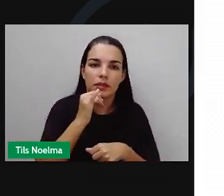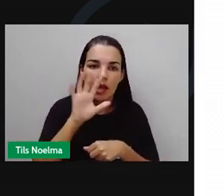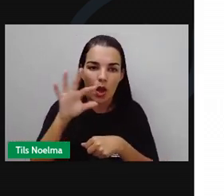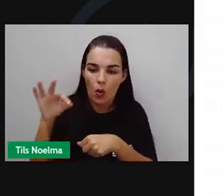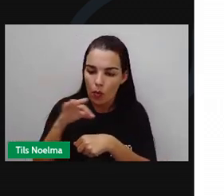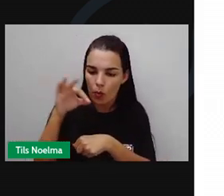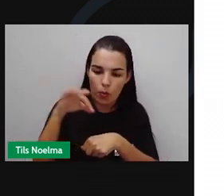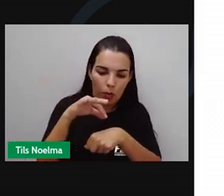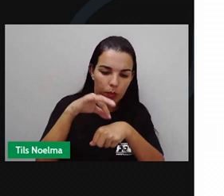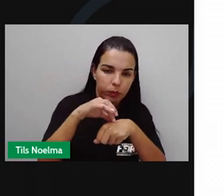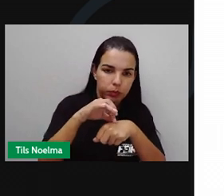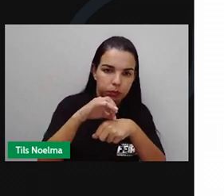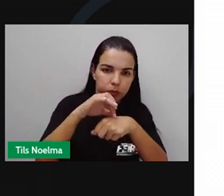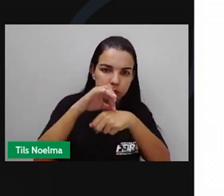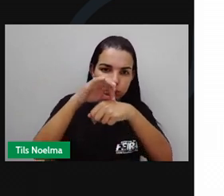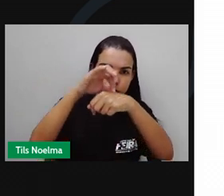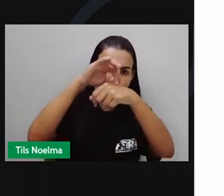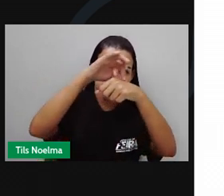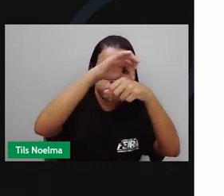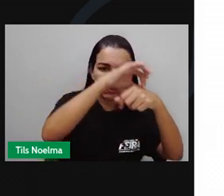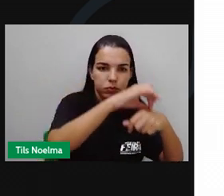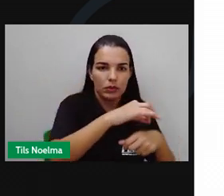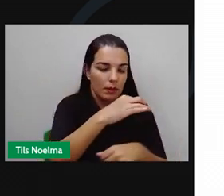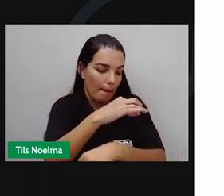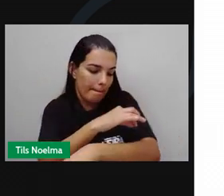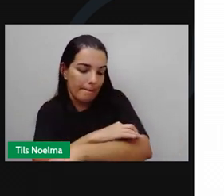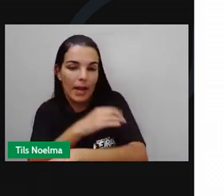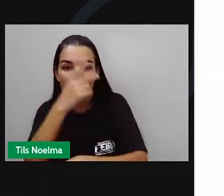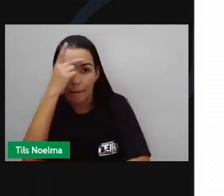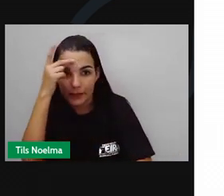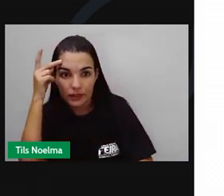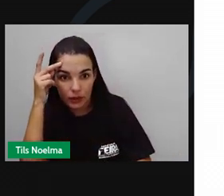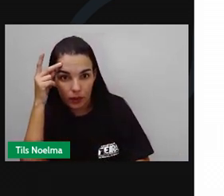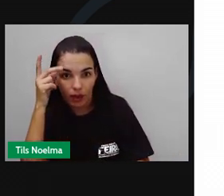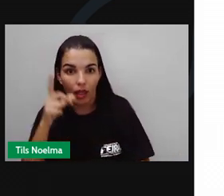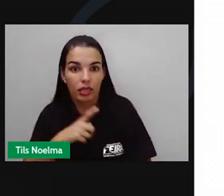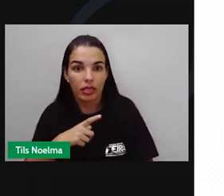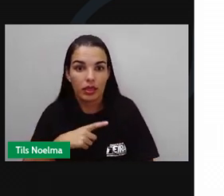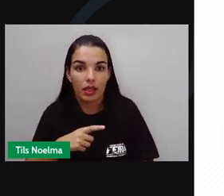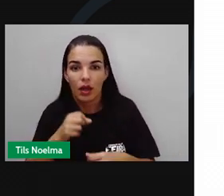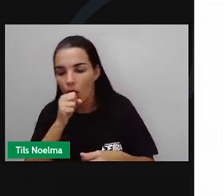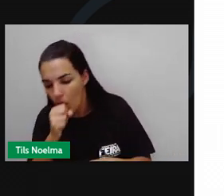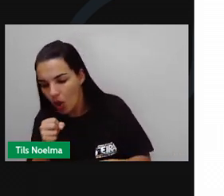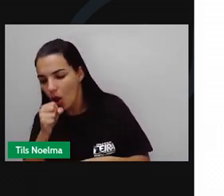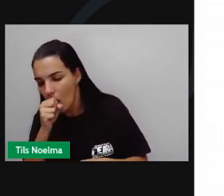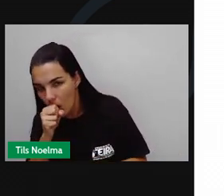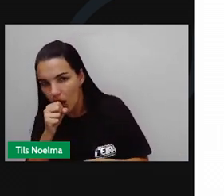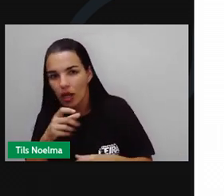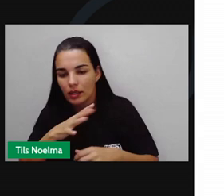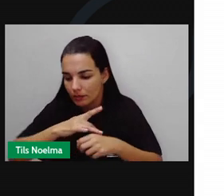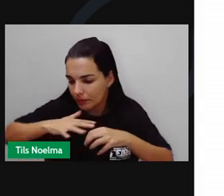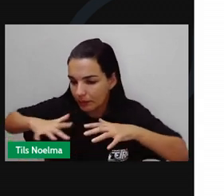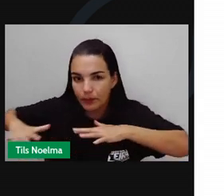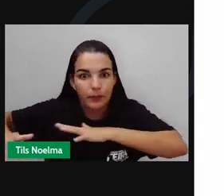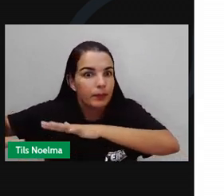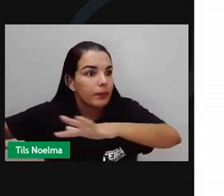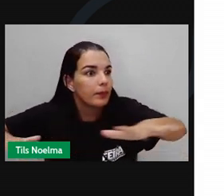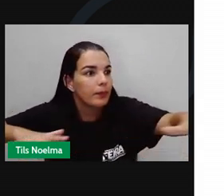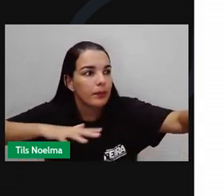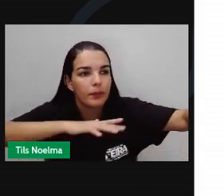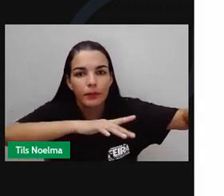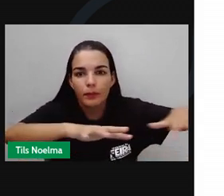mosquito com a sua picada pode propagar o vírus, infectando outro animal. Quando tossimos, os vírus se distribuem pelo ar,